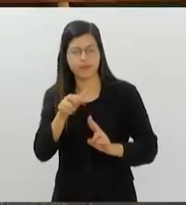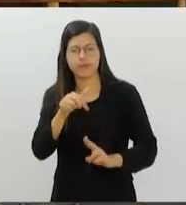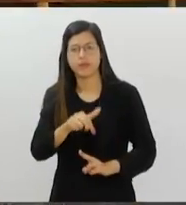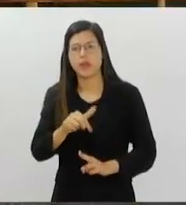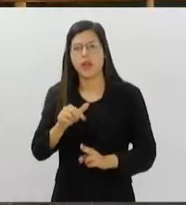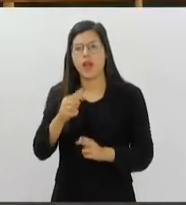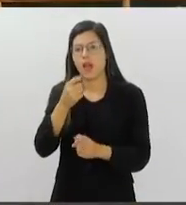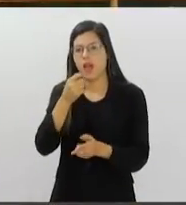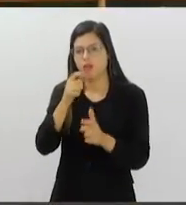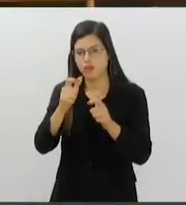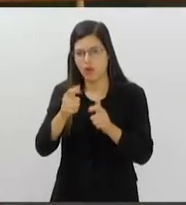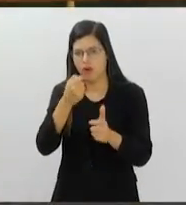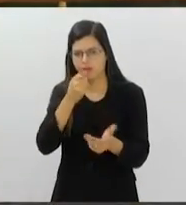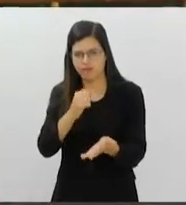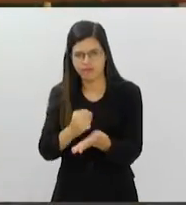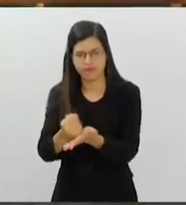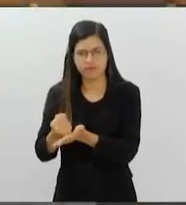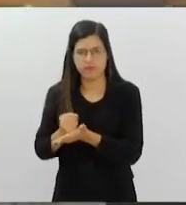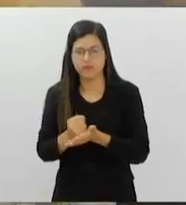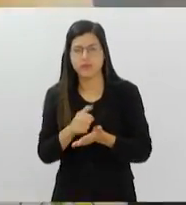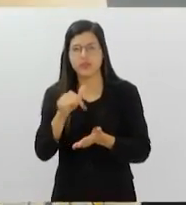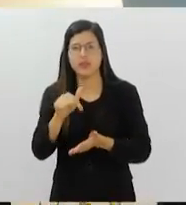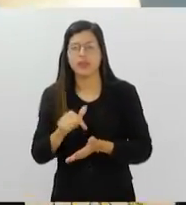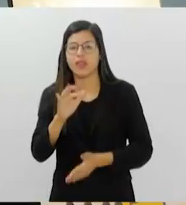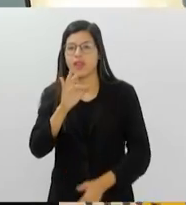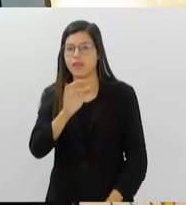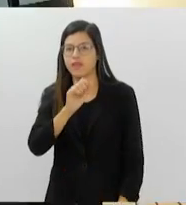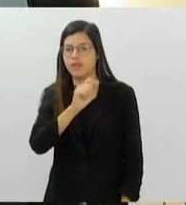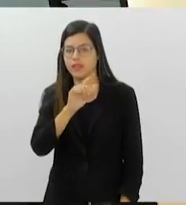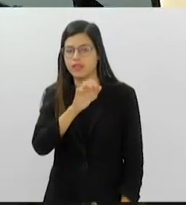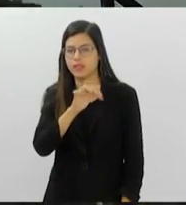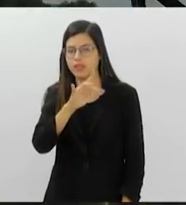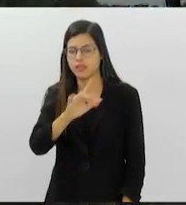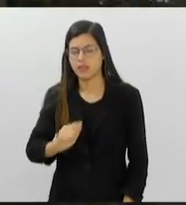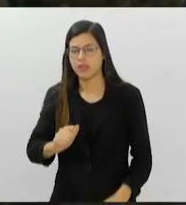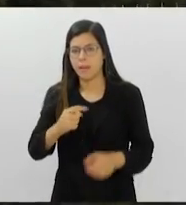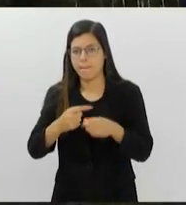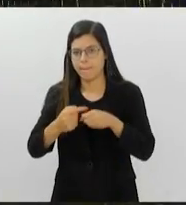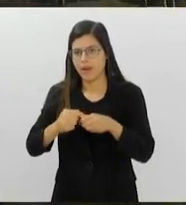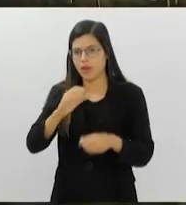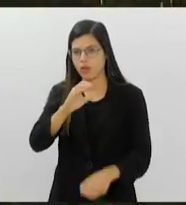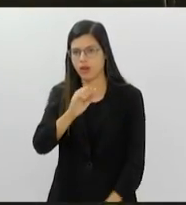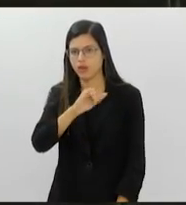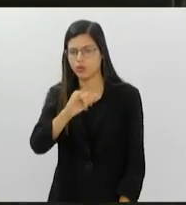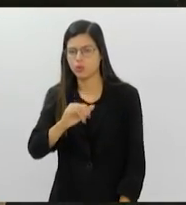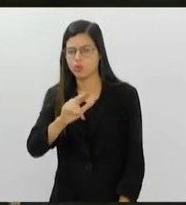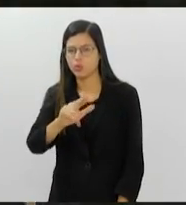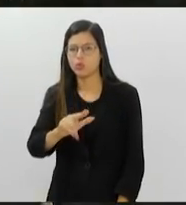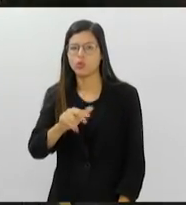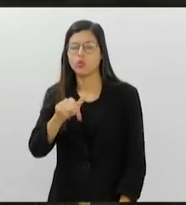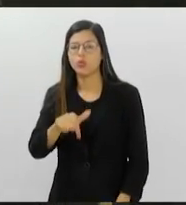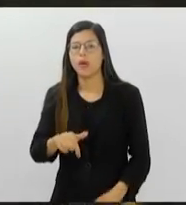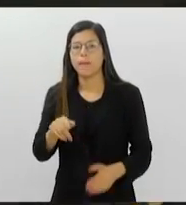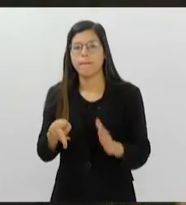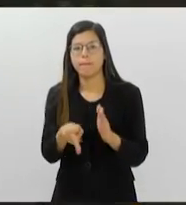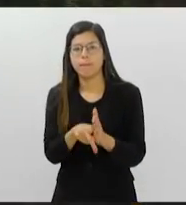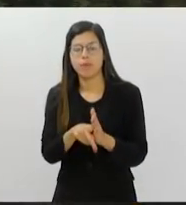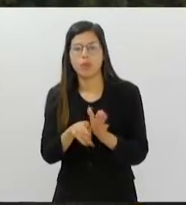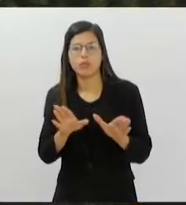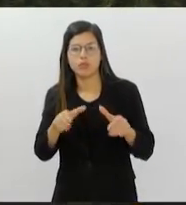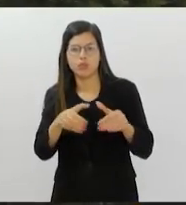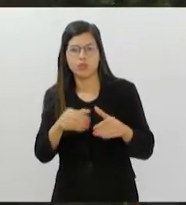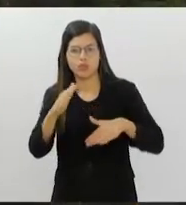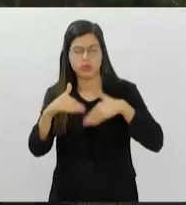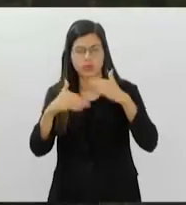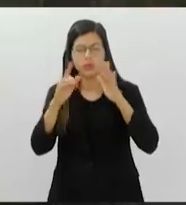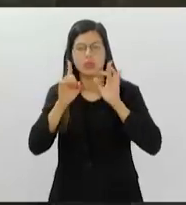Viva fica na fazenda Nossa Senhora do Amparo, no bairro do Caju. Ela pertence à Companhia de Desenvolvimento de Maricá